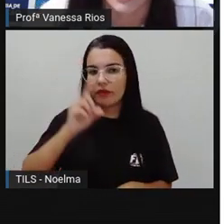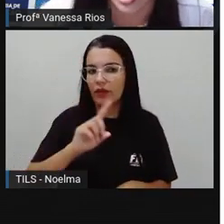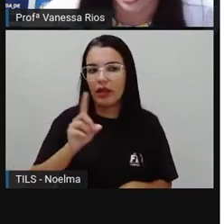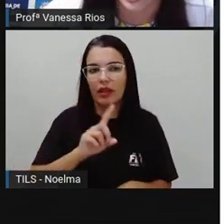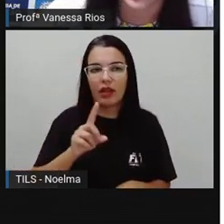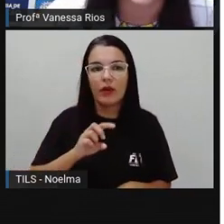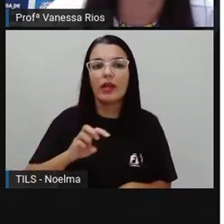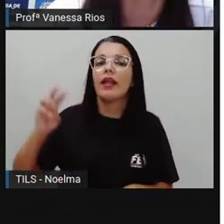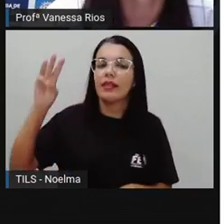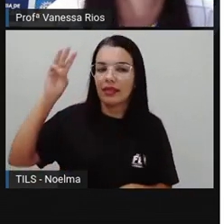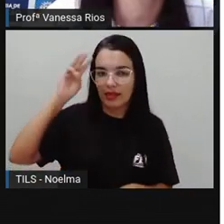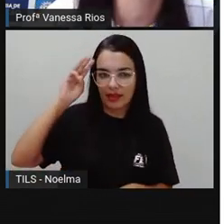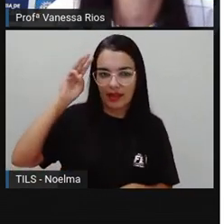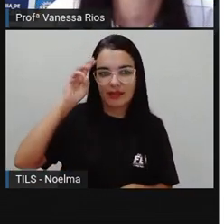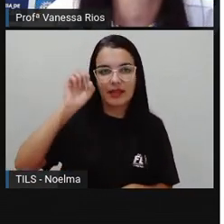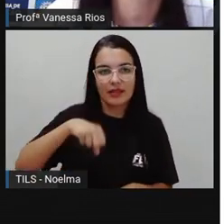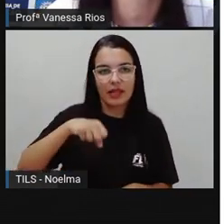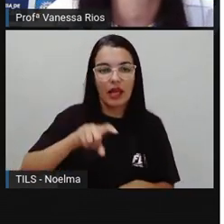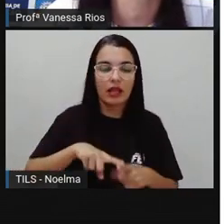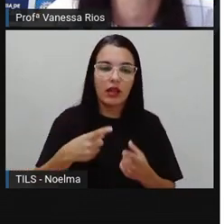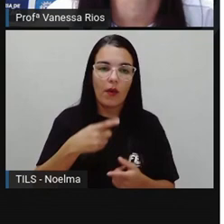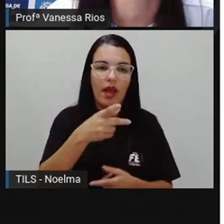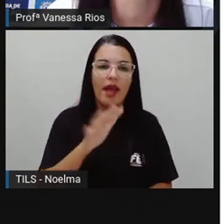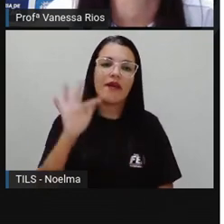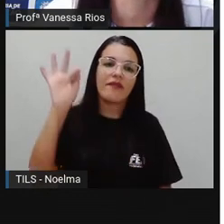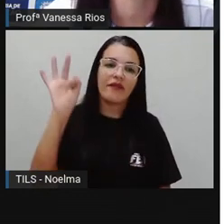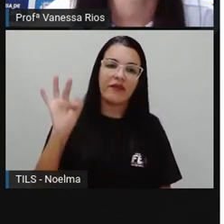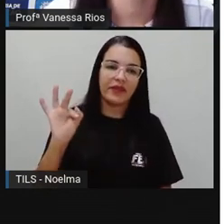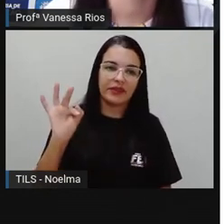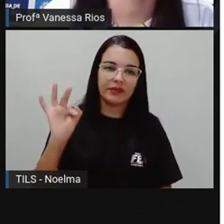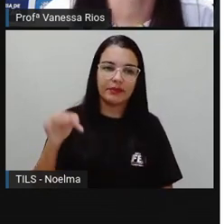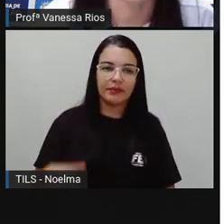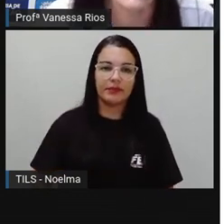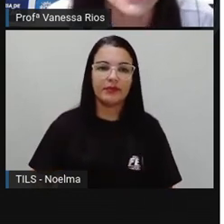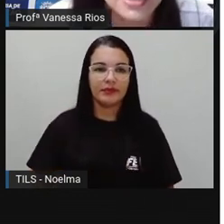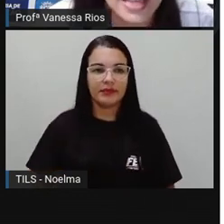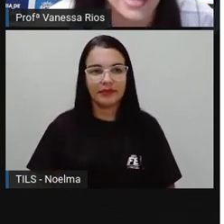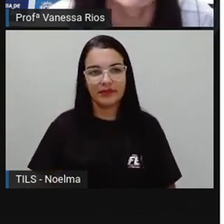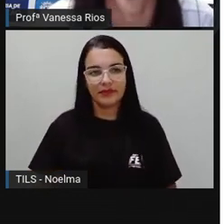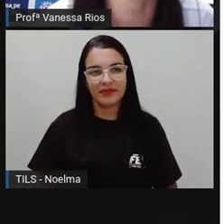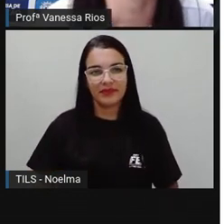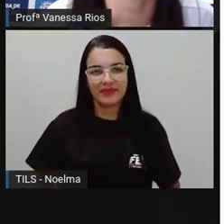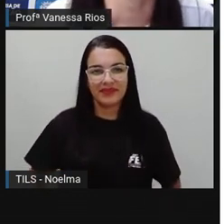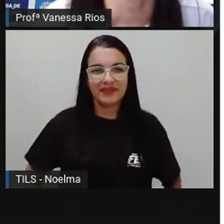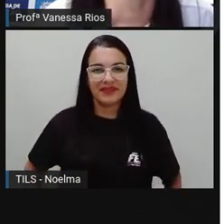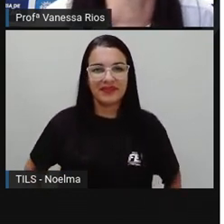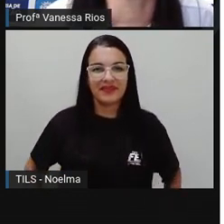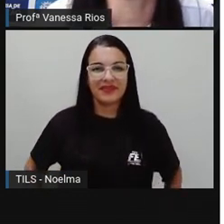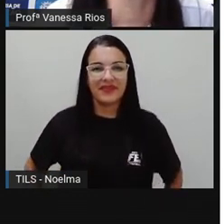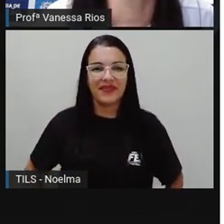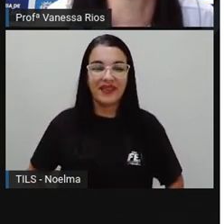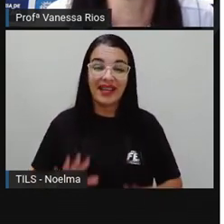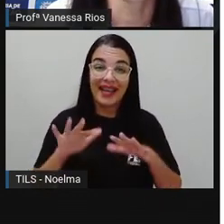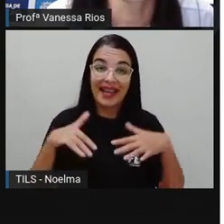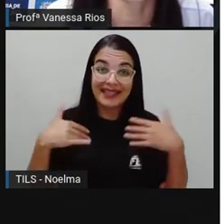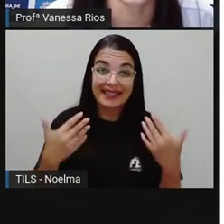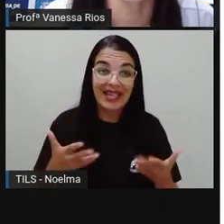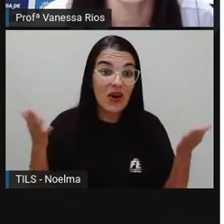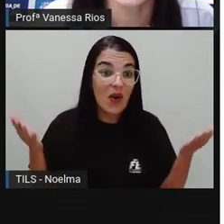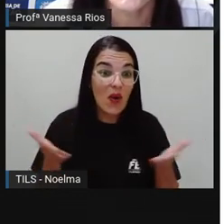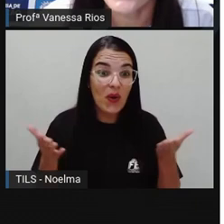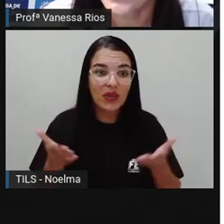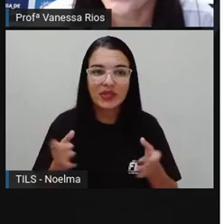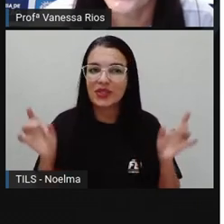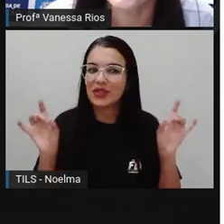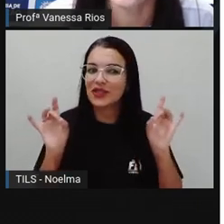segunda-feira e sim na terça. Então, essa alternativa aqui, ela é falsa. E aí, por hoje